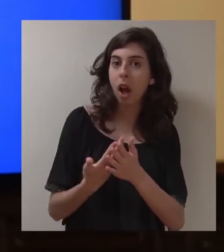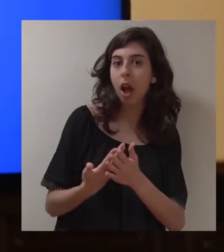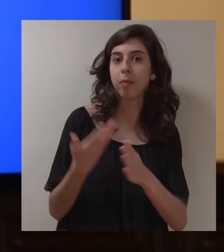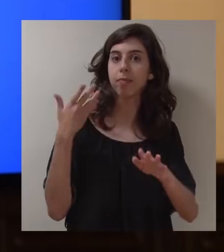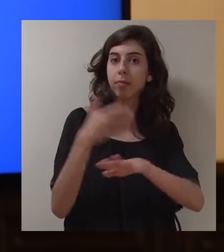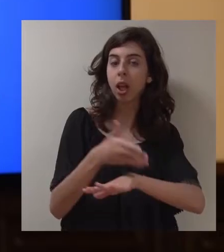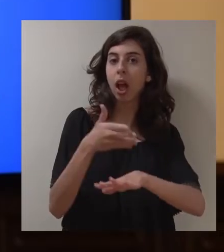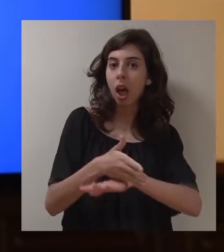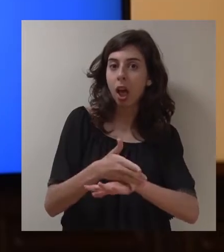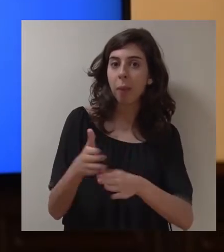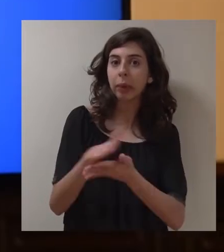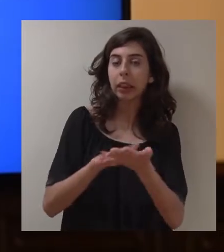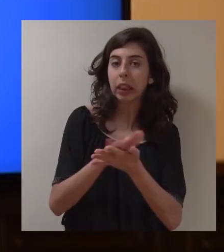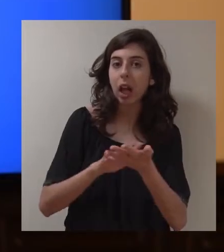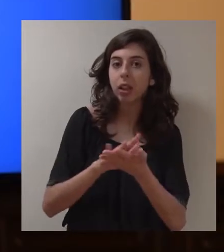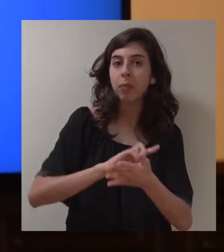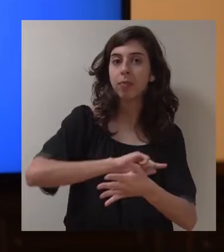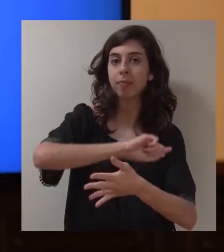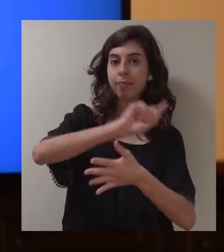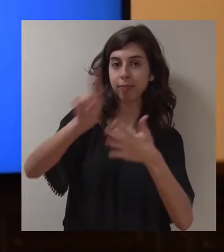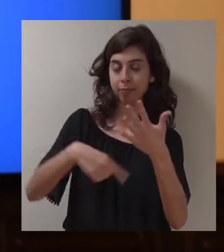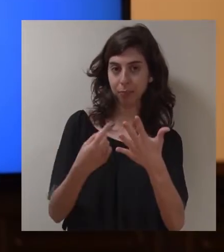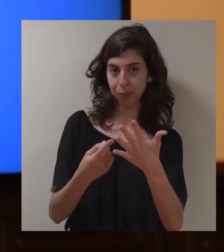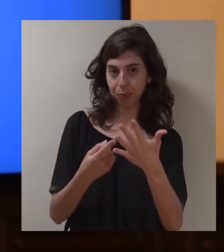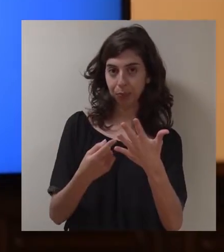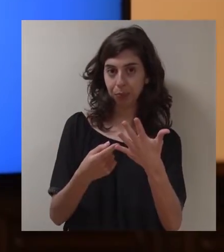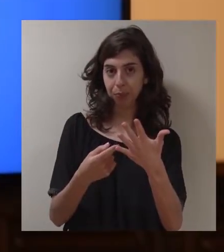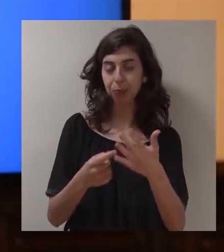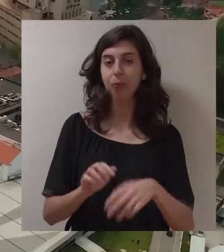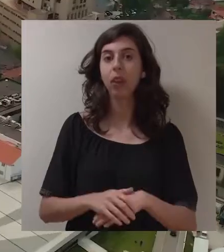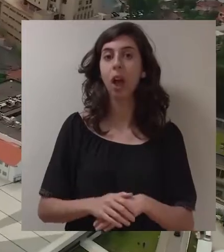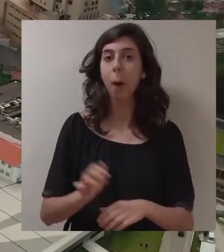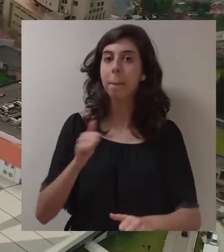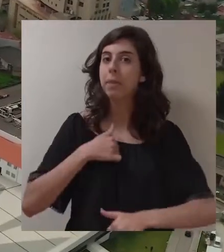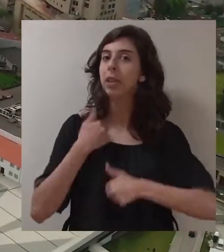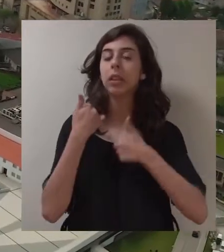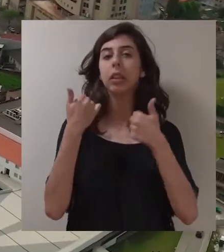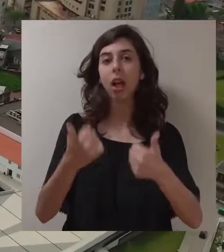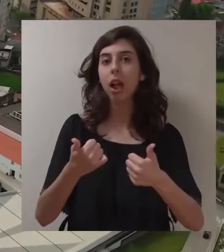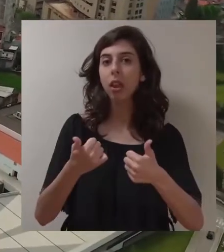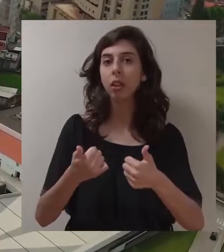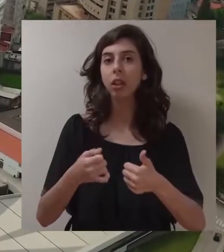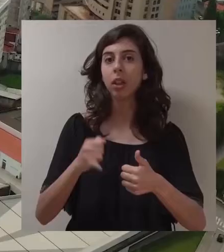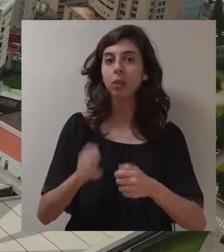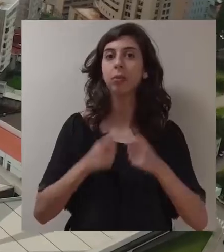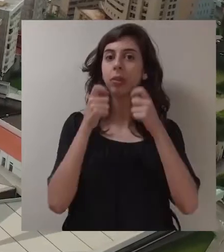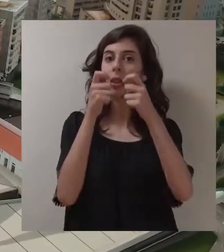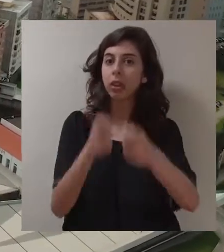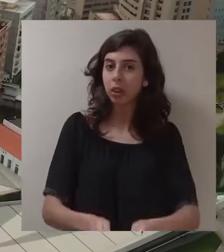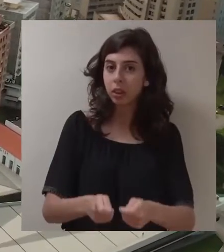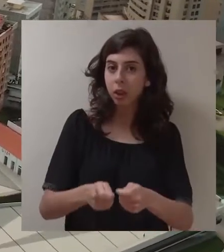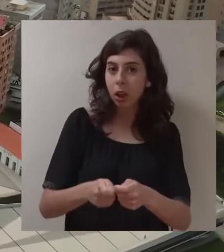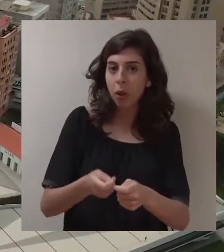numa lógica assente em cinco grandes eixos. Uma cidade que tem que investir de forma